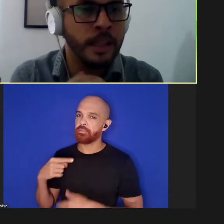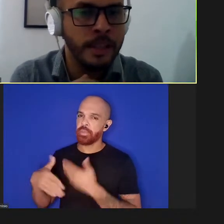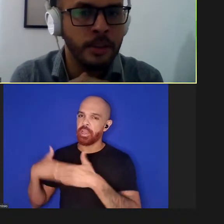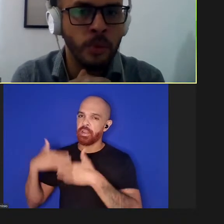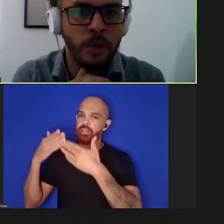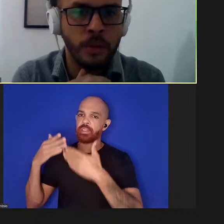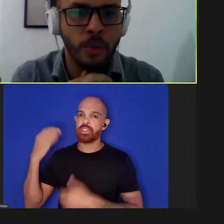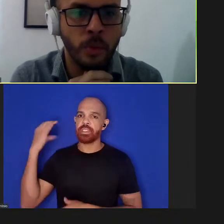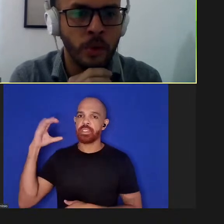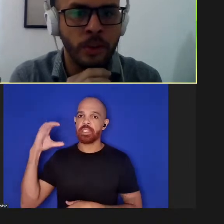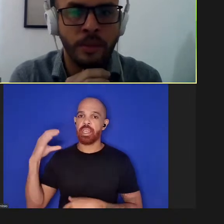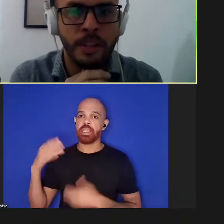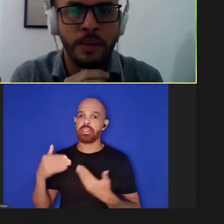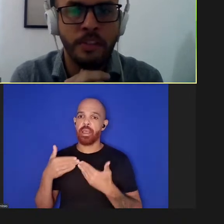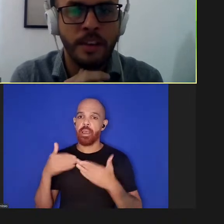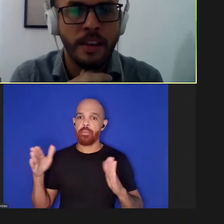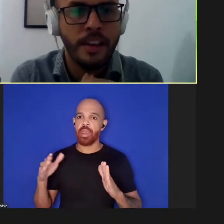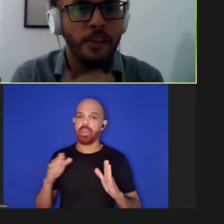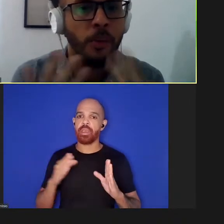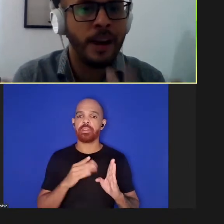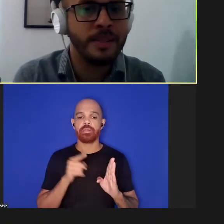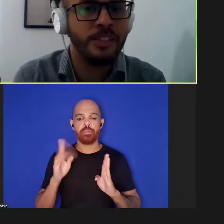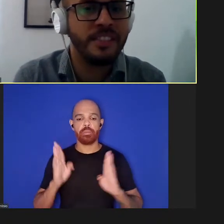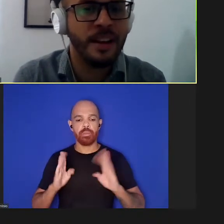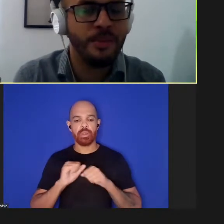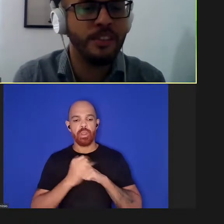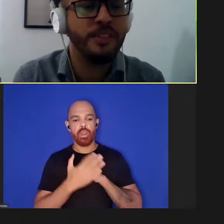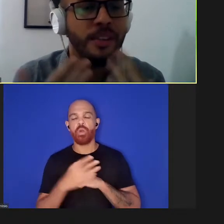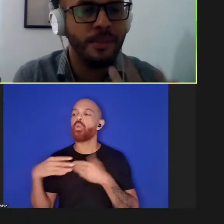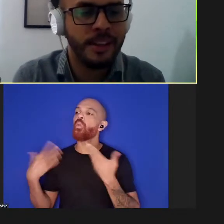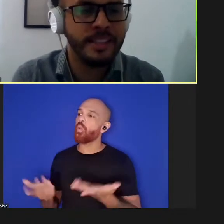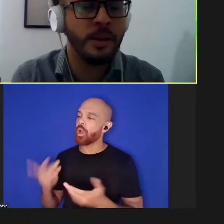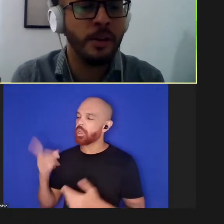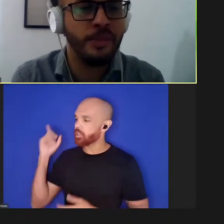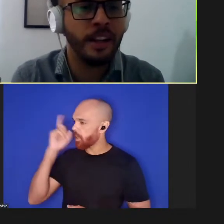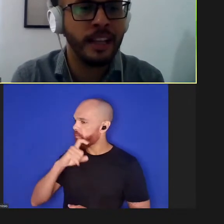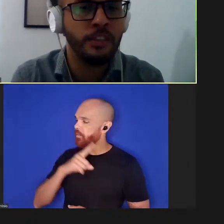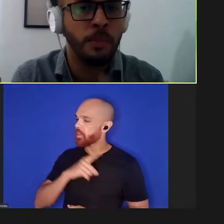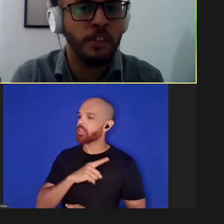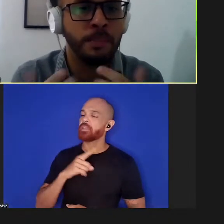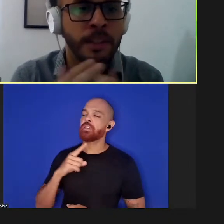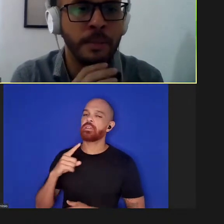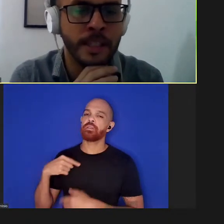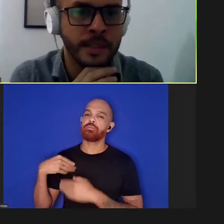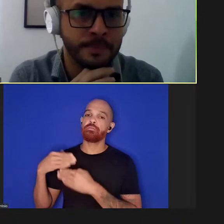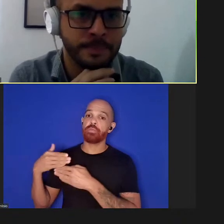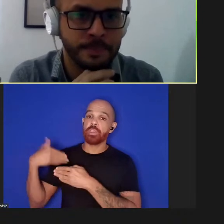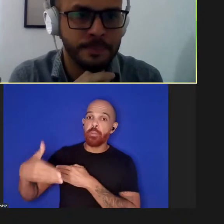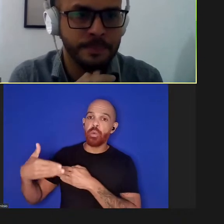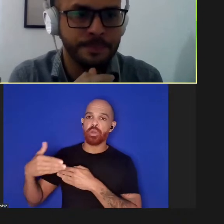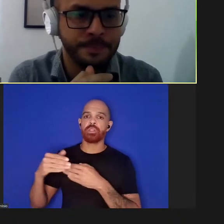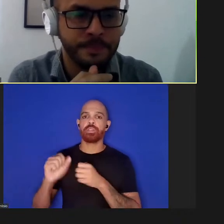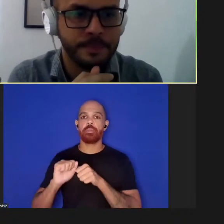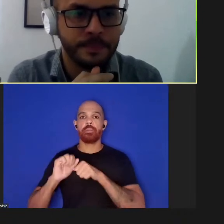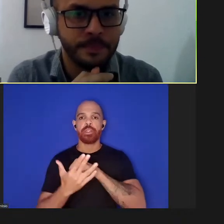durante a pandemia do coronavírus e quais são os desafios que serão enfrentados pós-pandemia